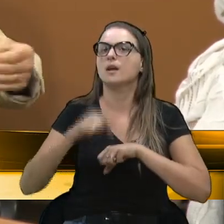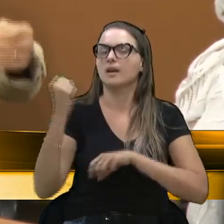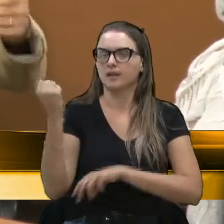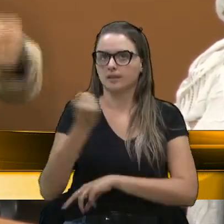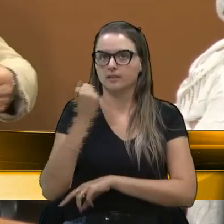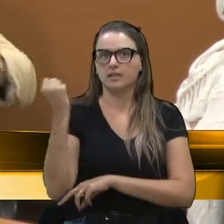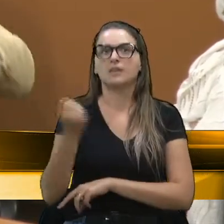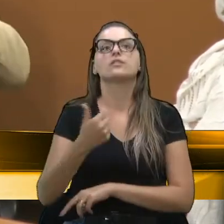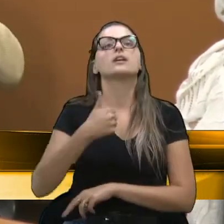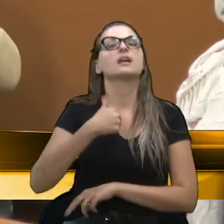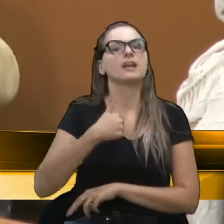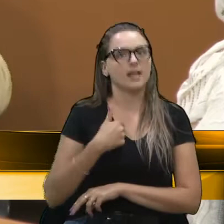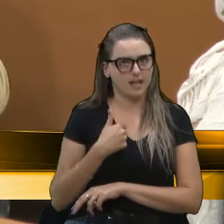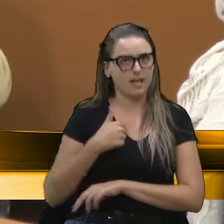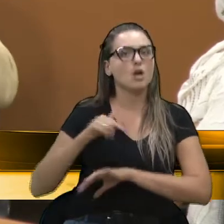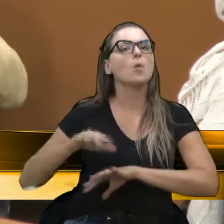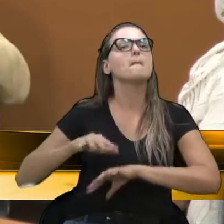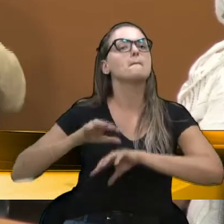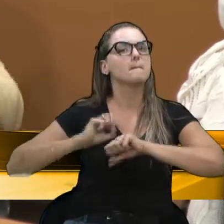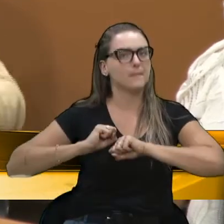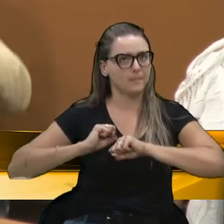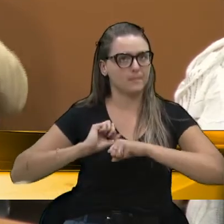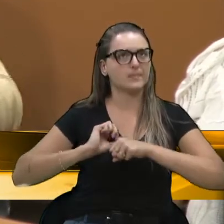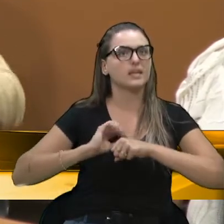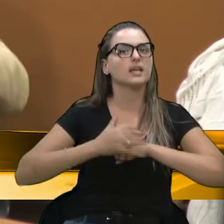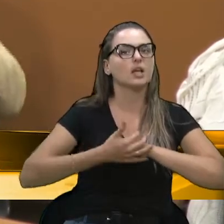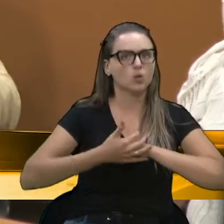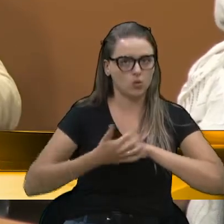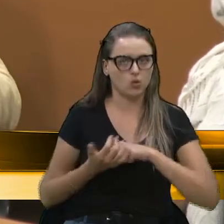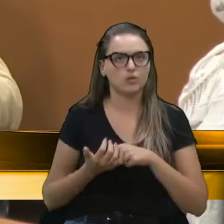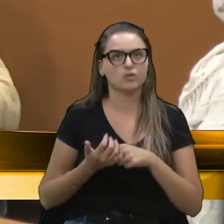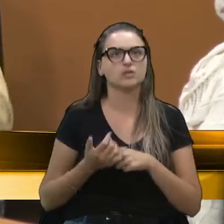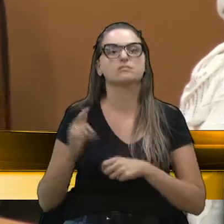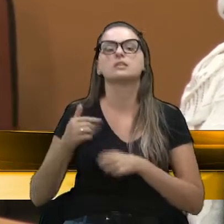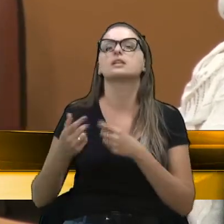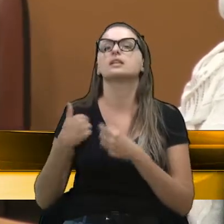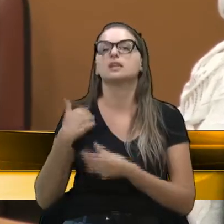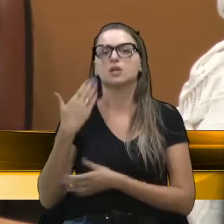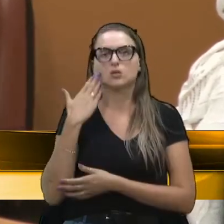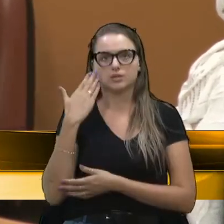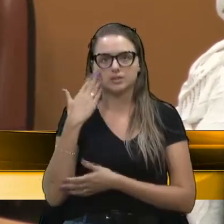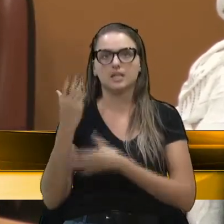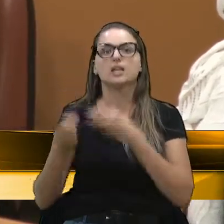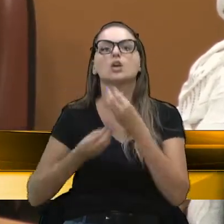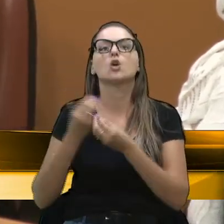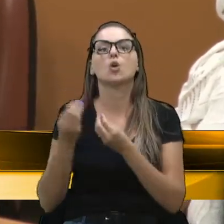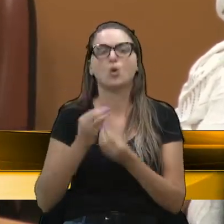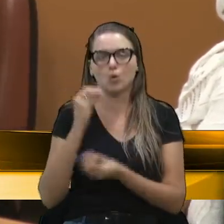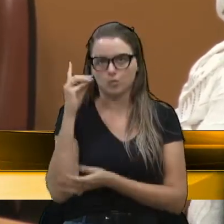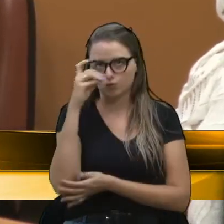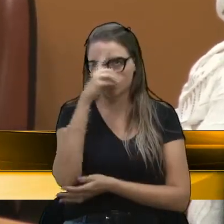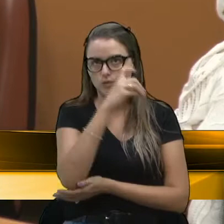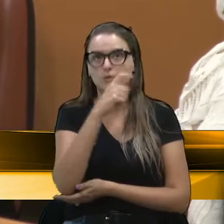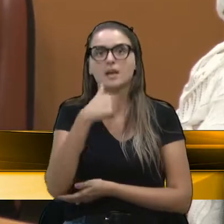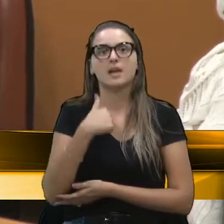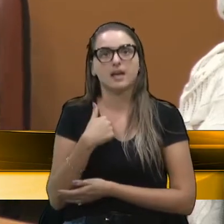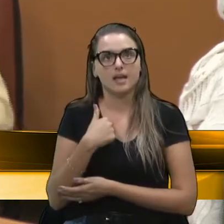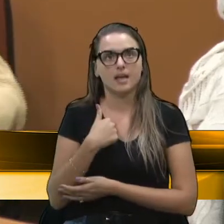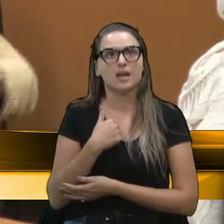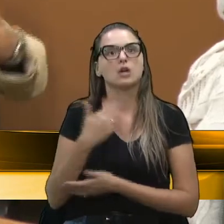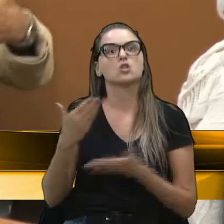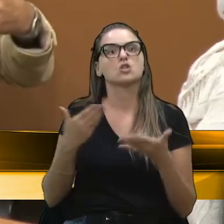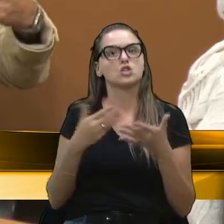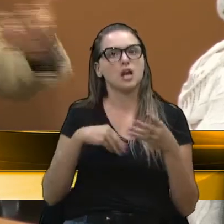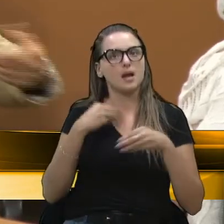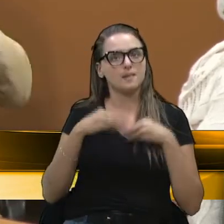Eu passei pela doença e senti o quanto ela é difícil. Modéstia à parte, me sinto bem preparado fisicamente,